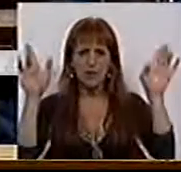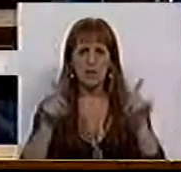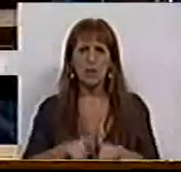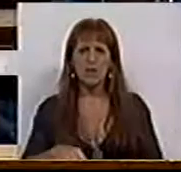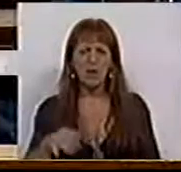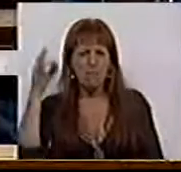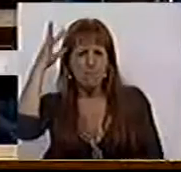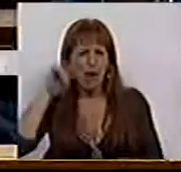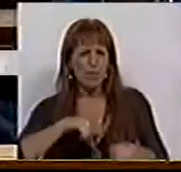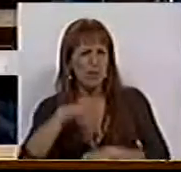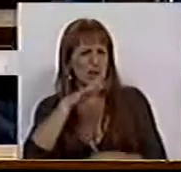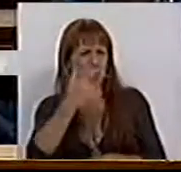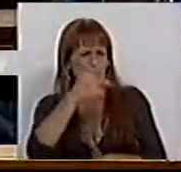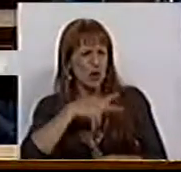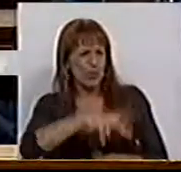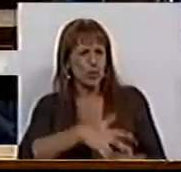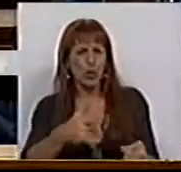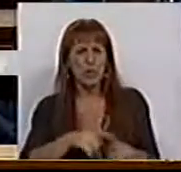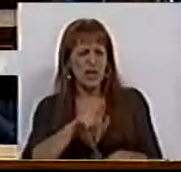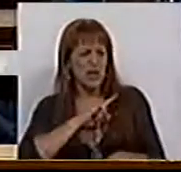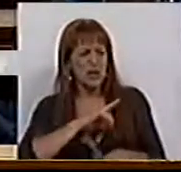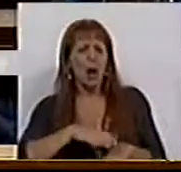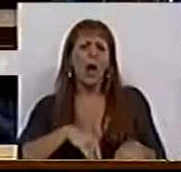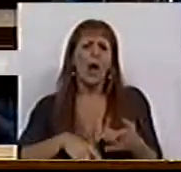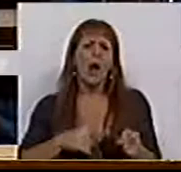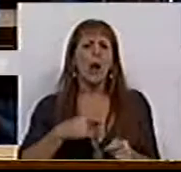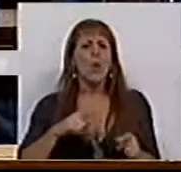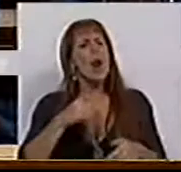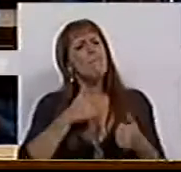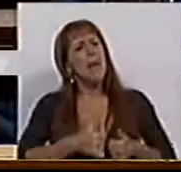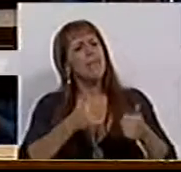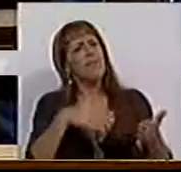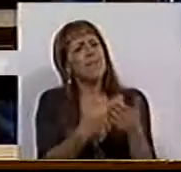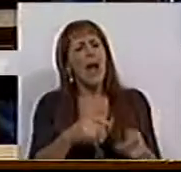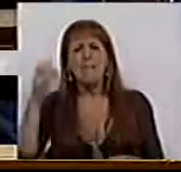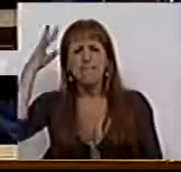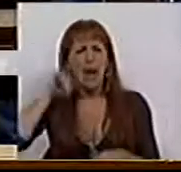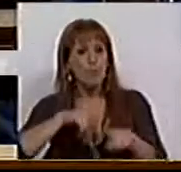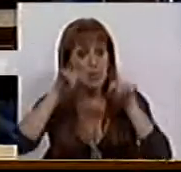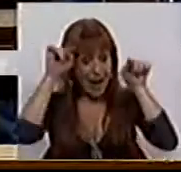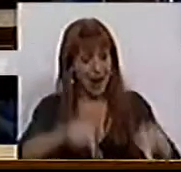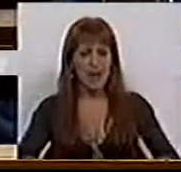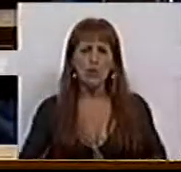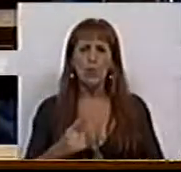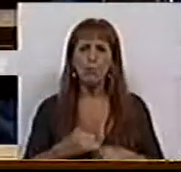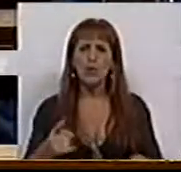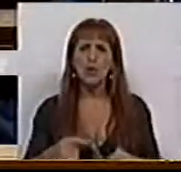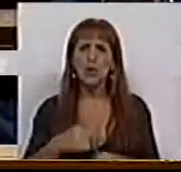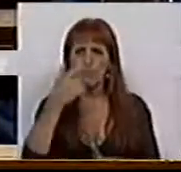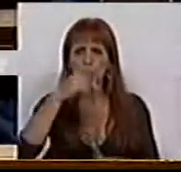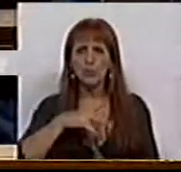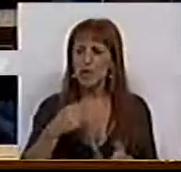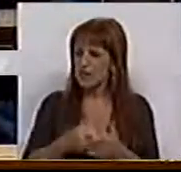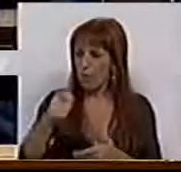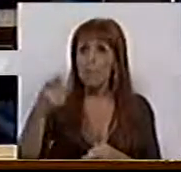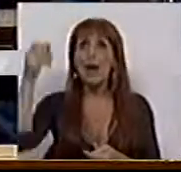má fé política é andar a dizer aos portugueses que as privatizações são para o seu bem, má fé política é isto, porque hoje os portugueses